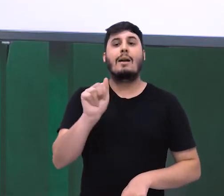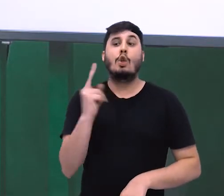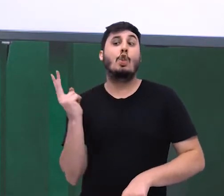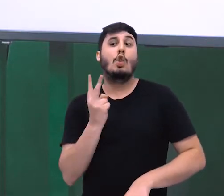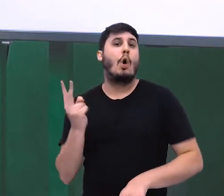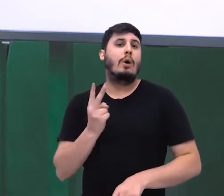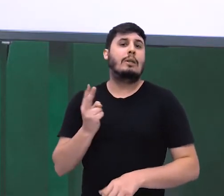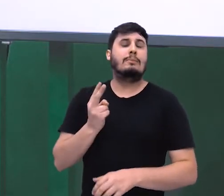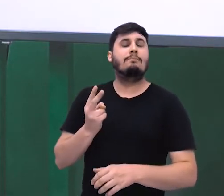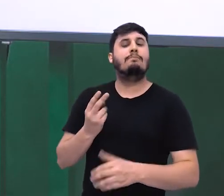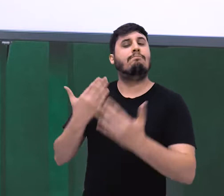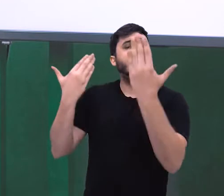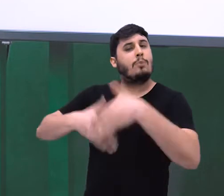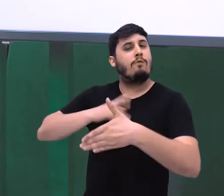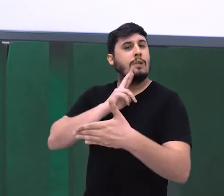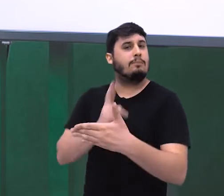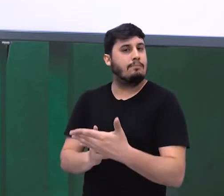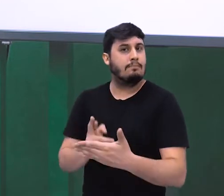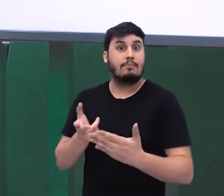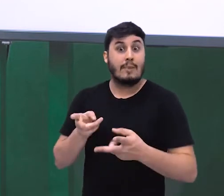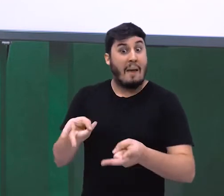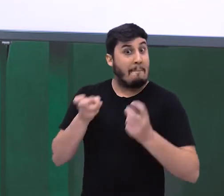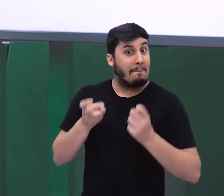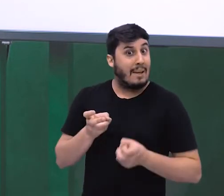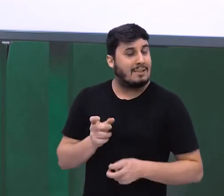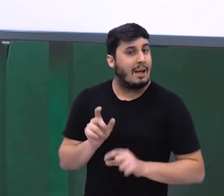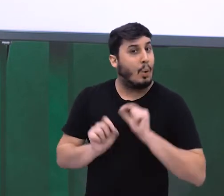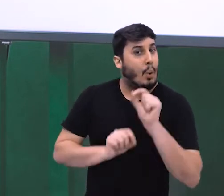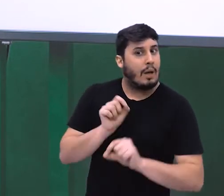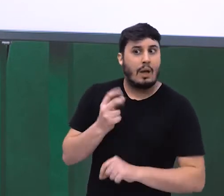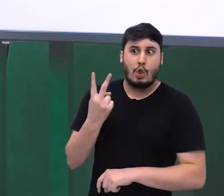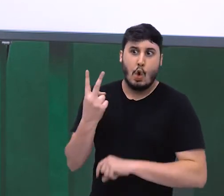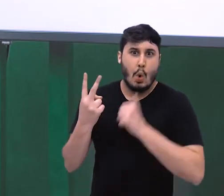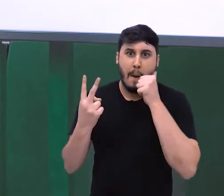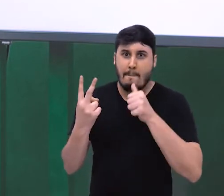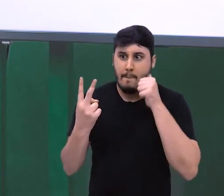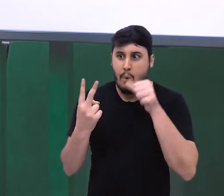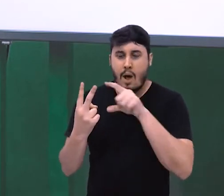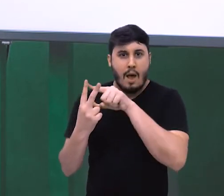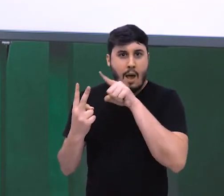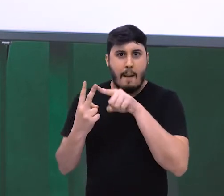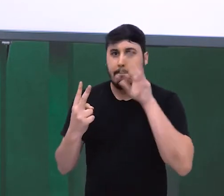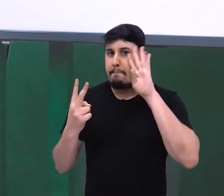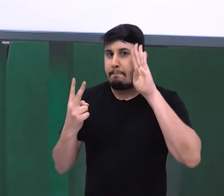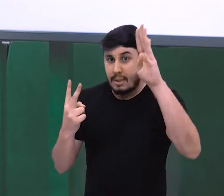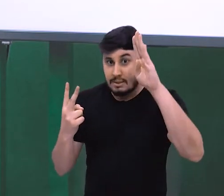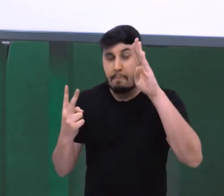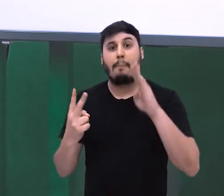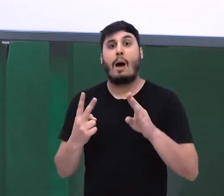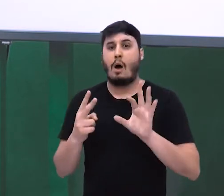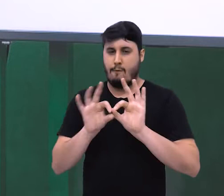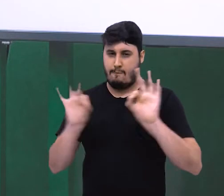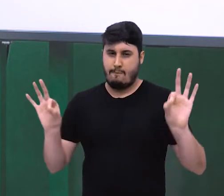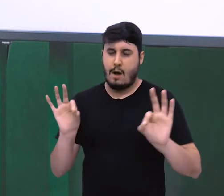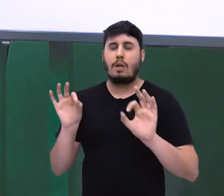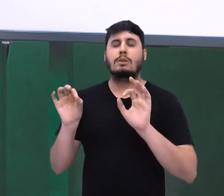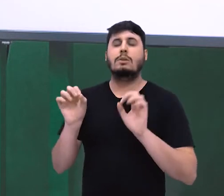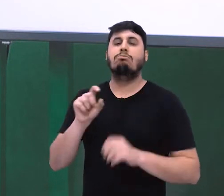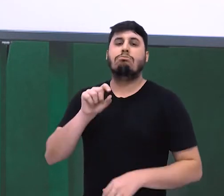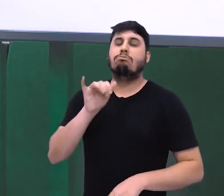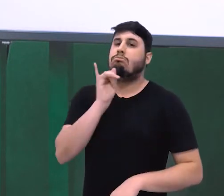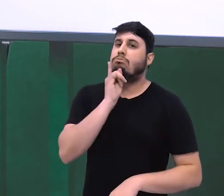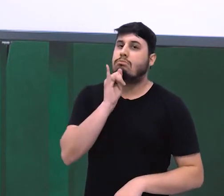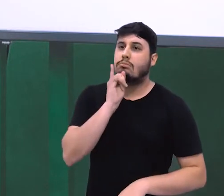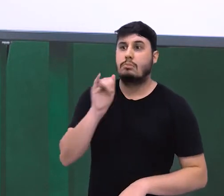Ana e Maria compõem o sujeito dessa oração. Sendo que Ana é um núcleo do sujeito, Maria